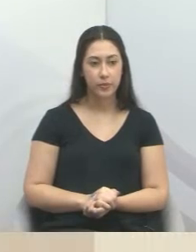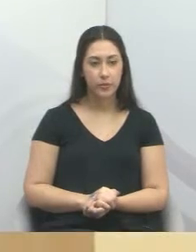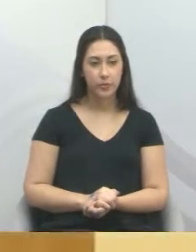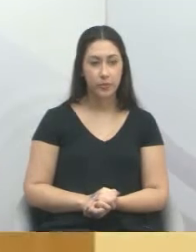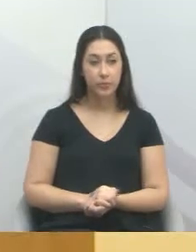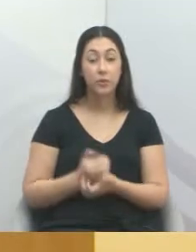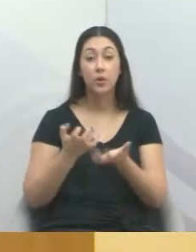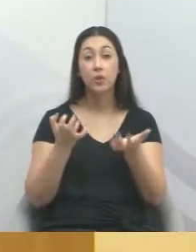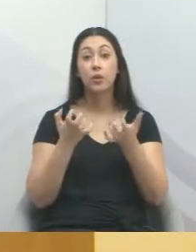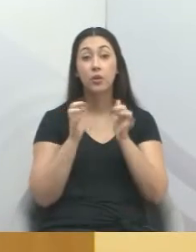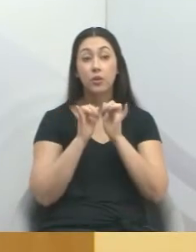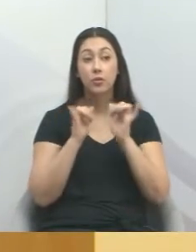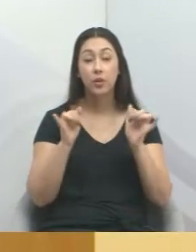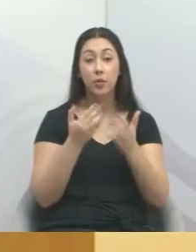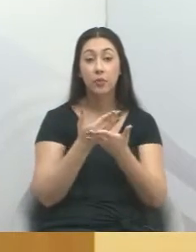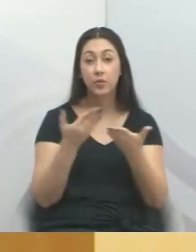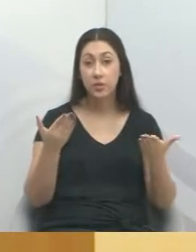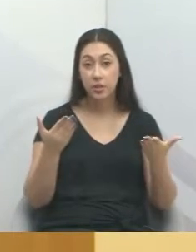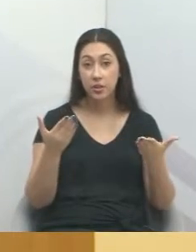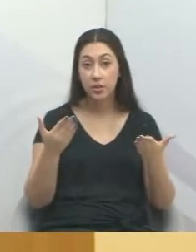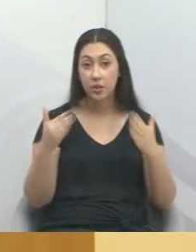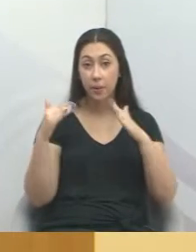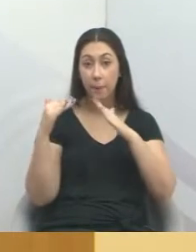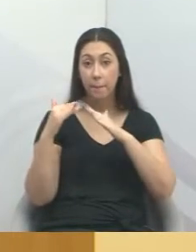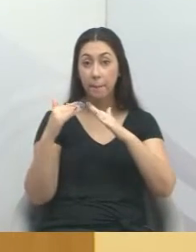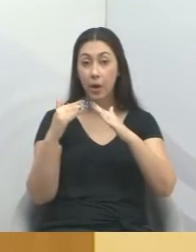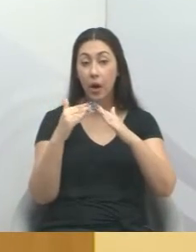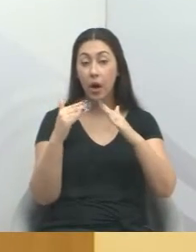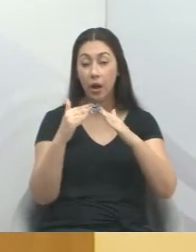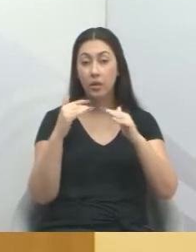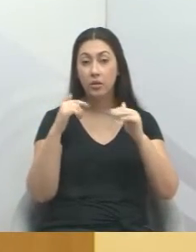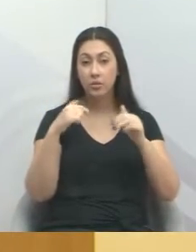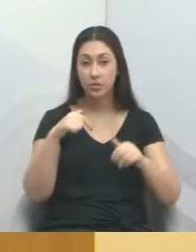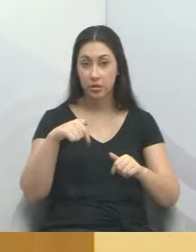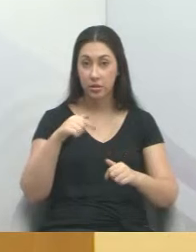Quero dizer a vocês, moradores da cidade de Jacareí,